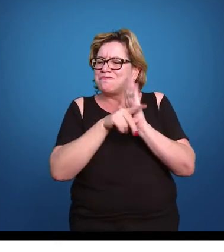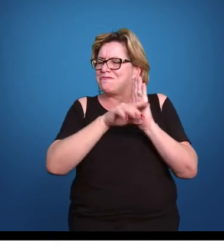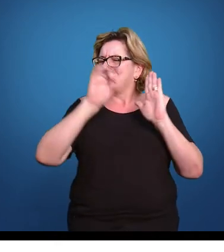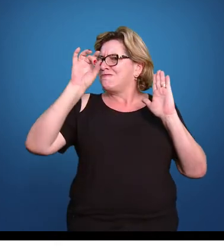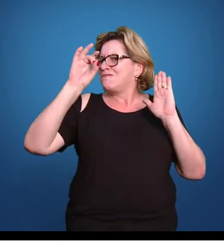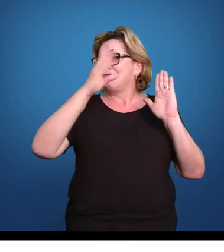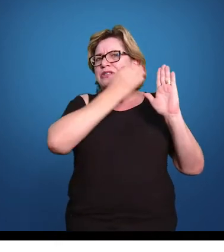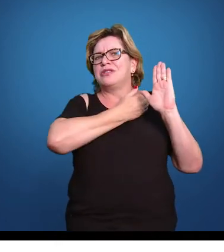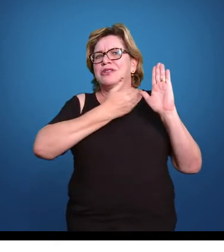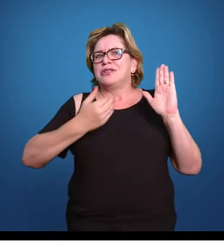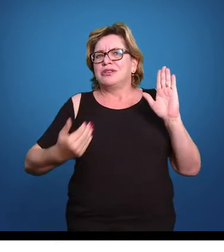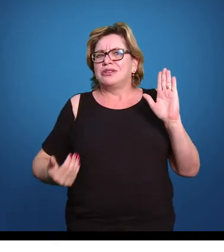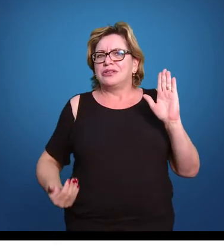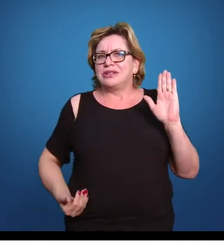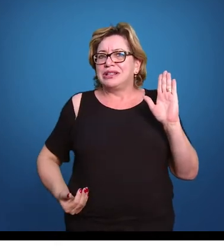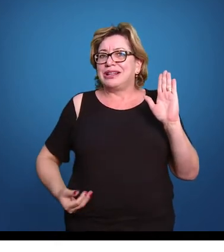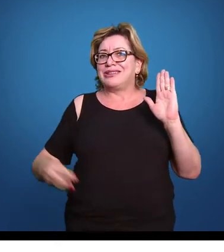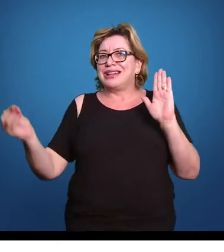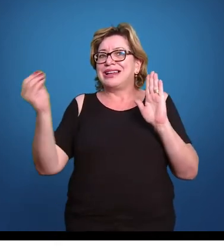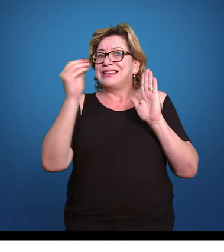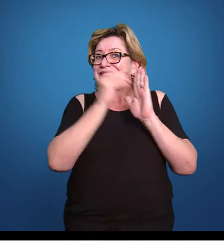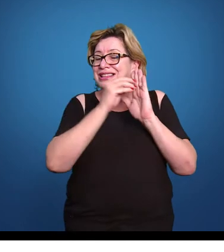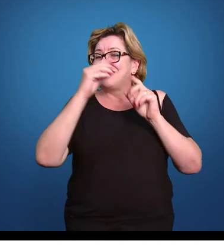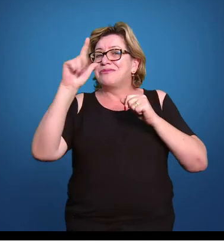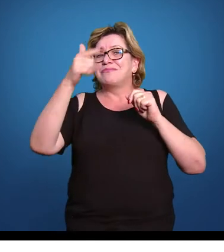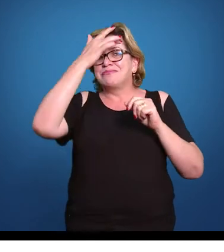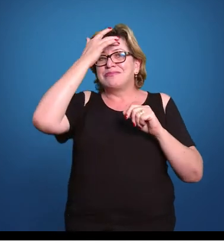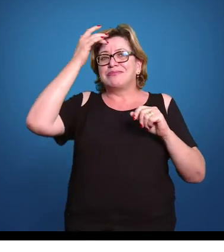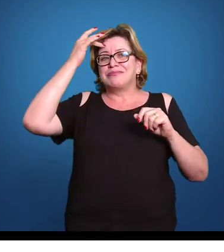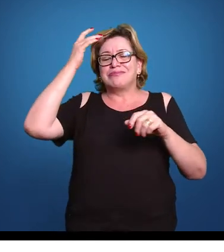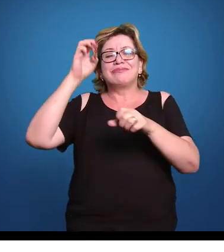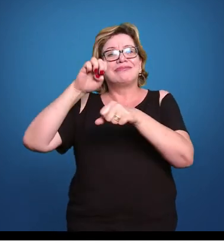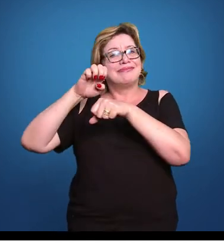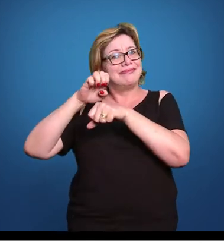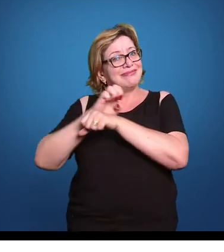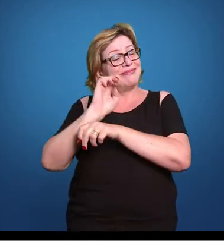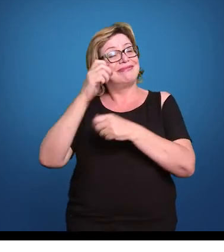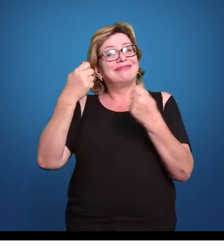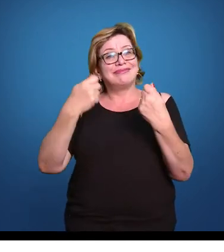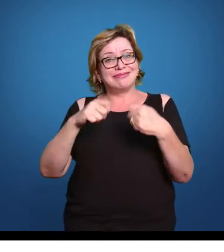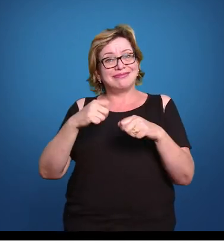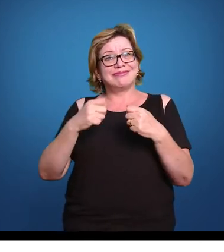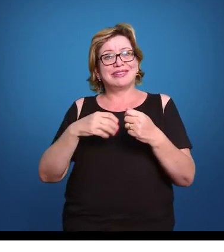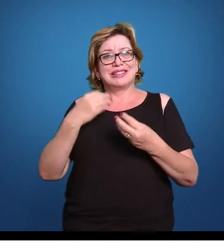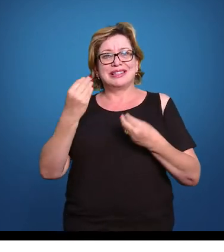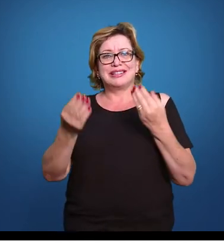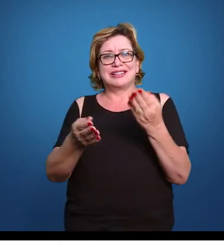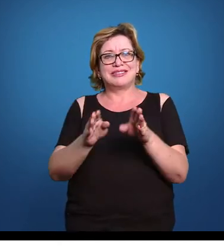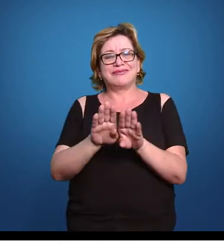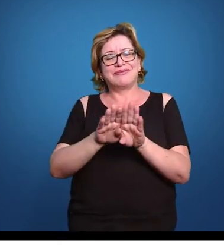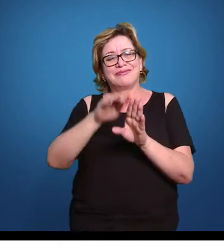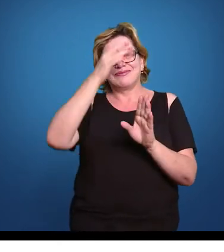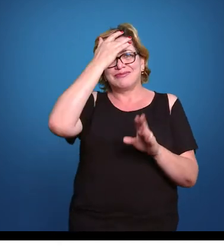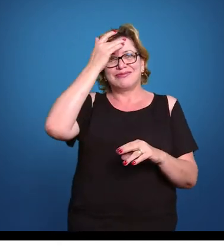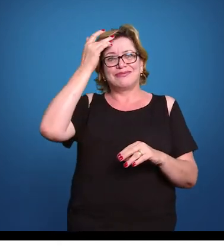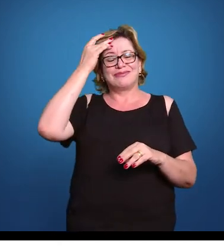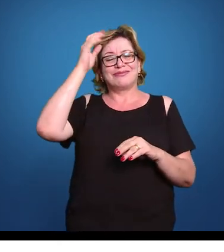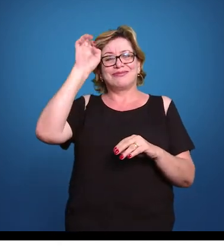e ter empreendedores dentro desse projeto, que são as pessoas. As pessoas também têm